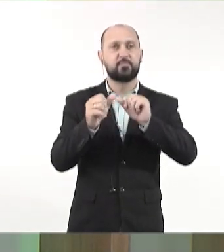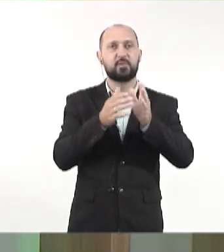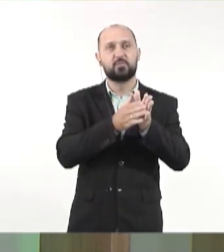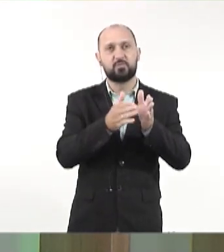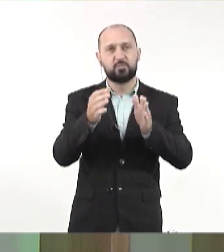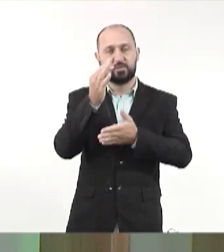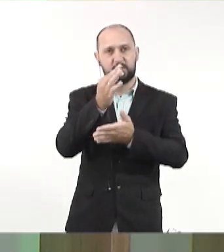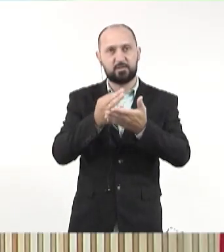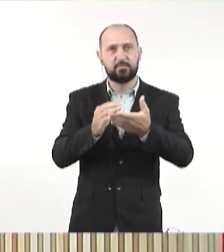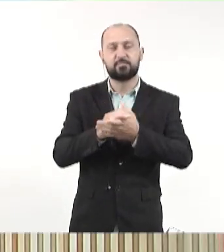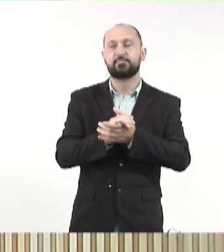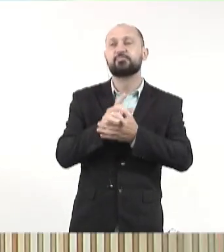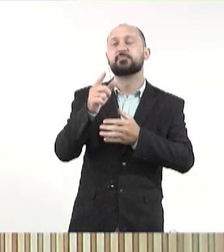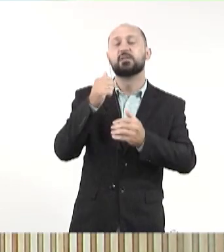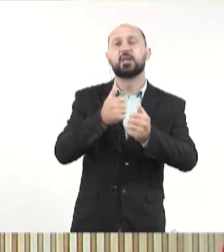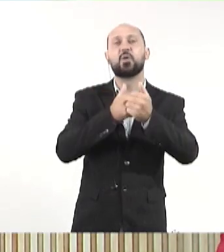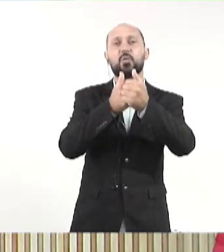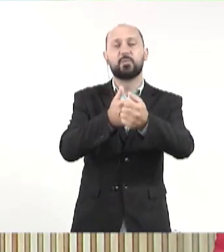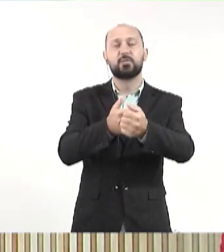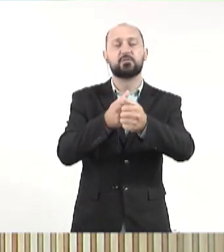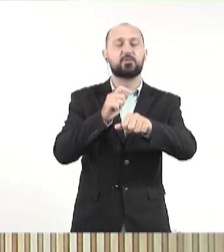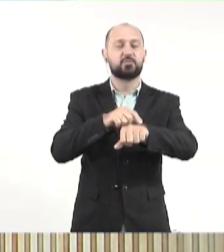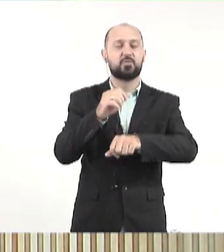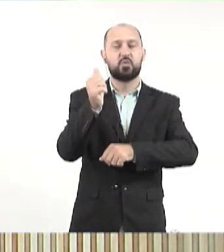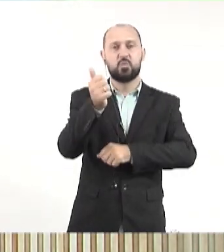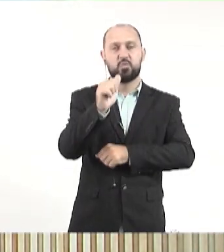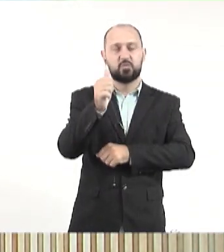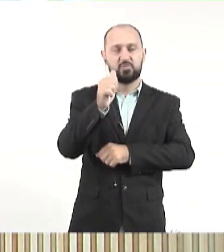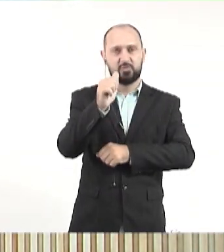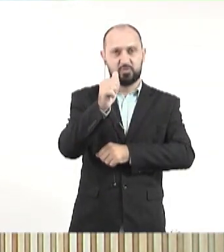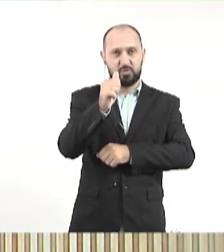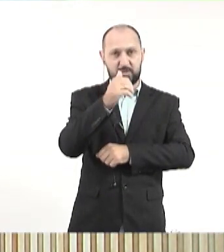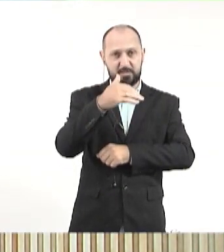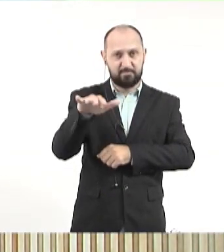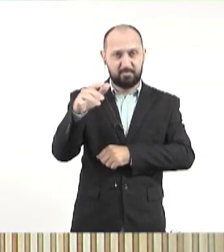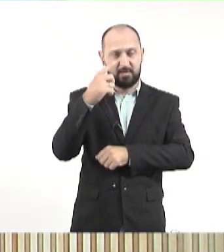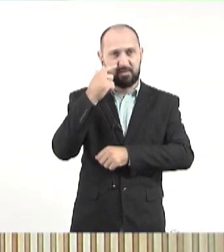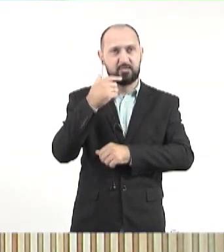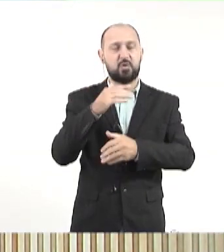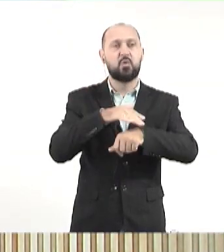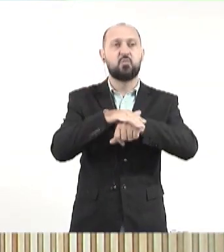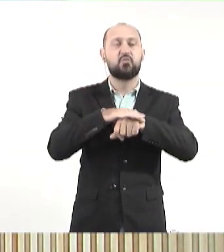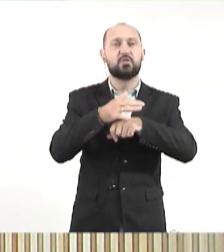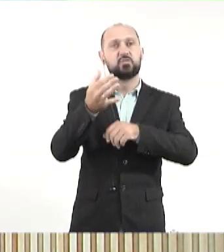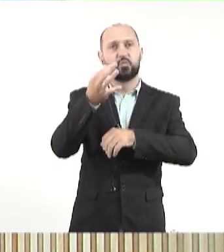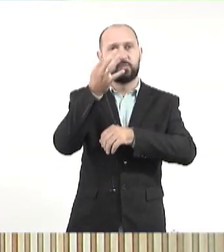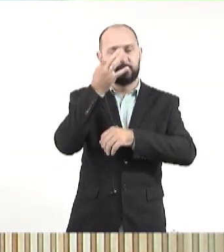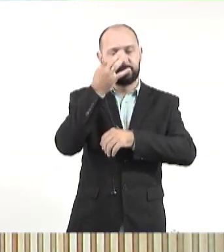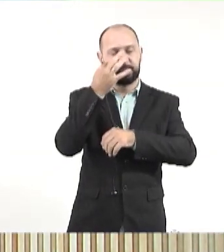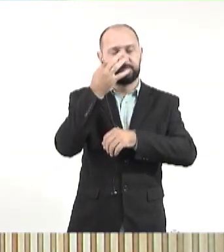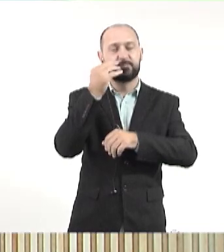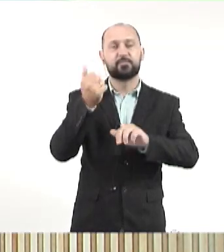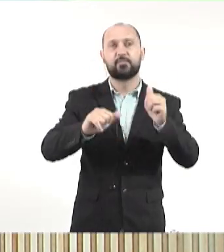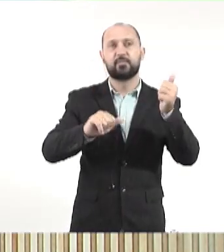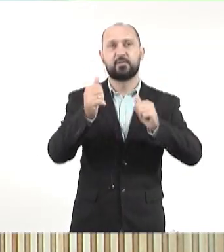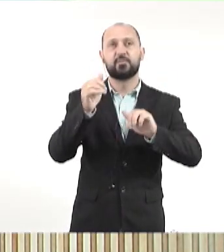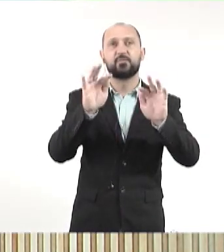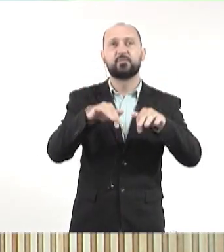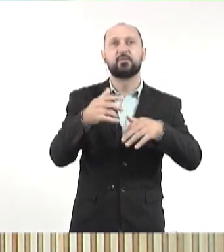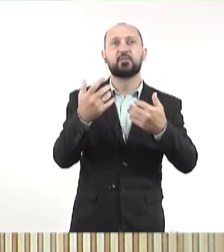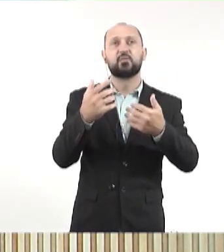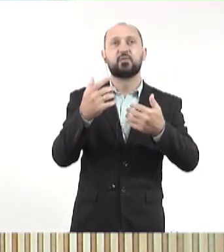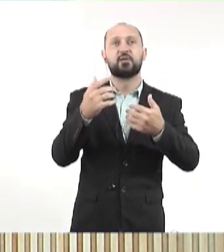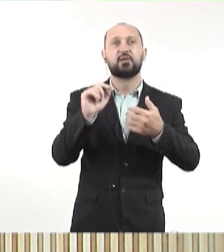texto constitucional. Bom, para quem está acompanhando a gente, 11 horas e 30 minutos em Mato Grosso do Sul, nós acabamos de conversar ao vivo aqui no Redação Final pela TV